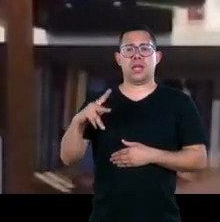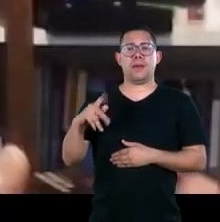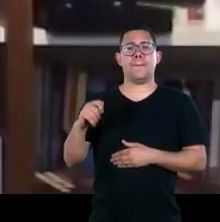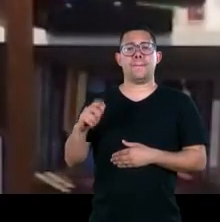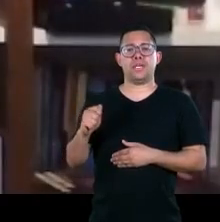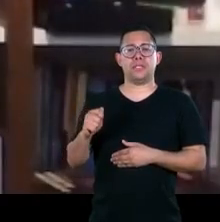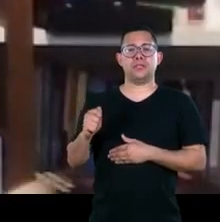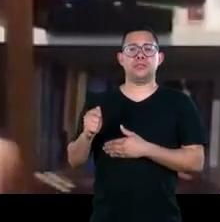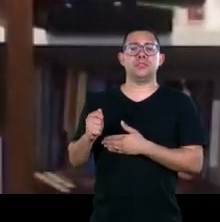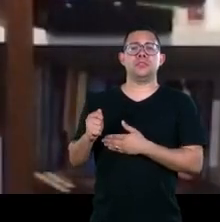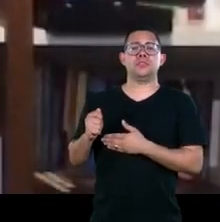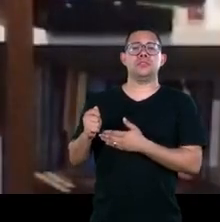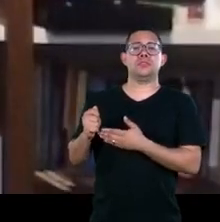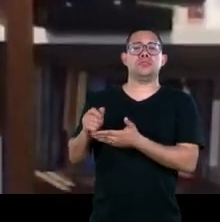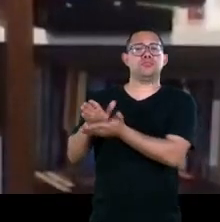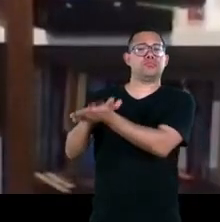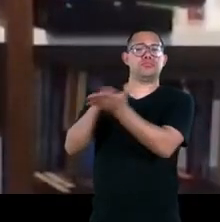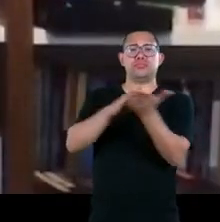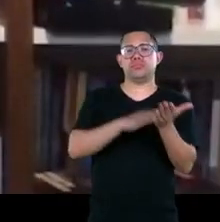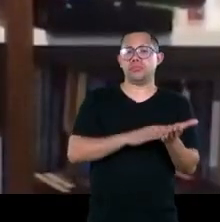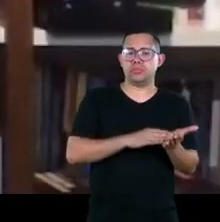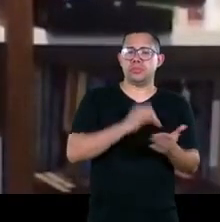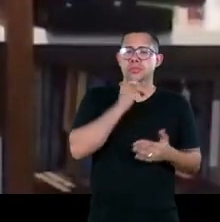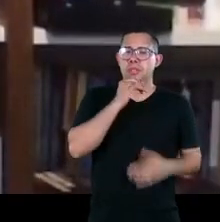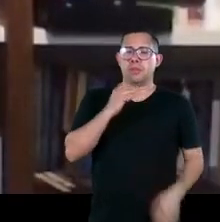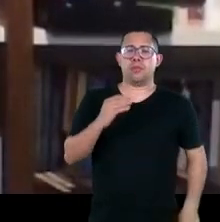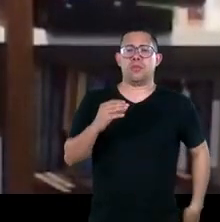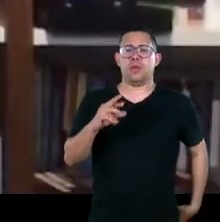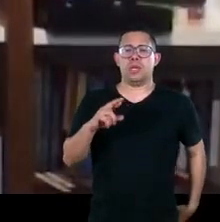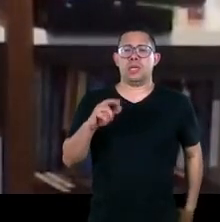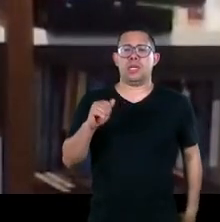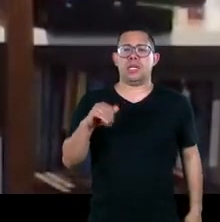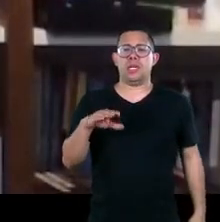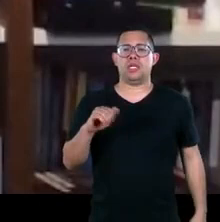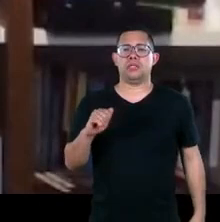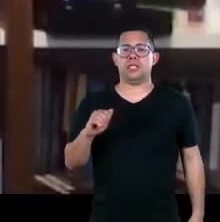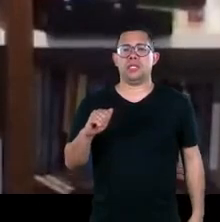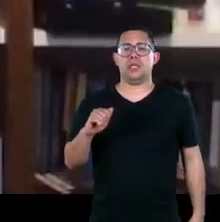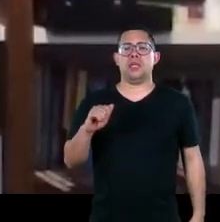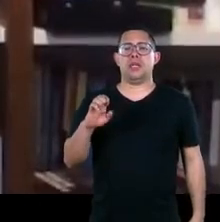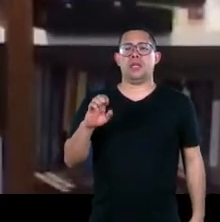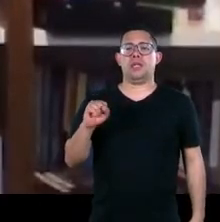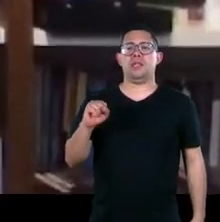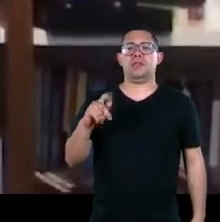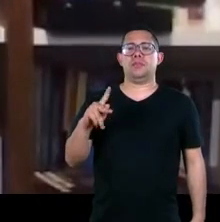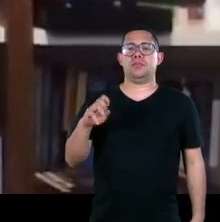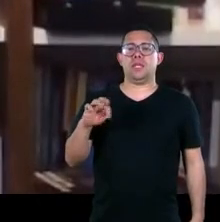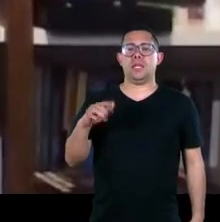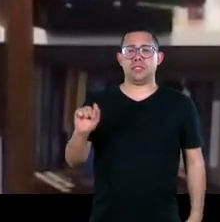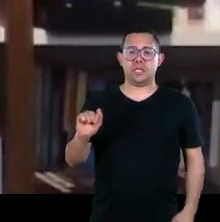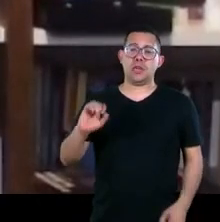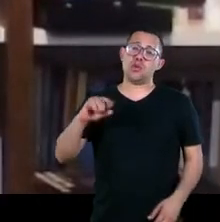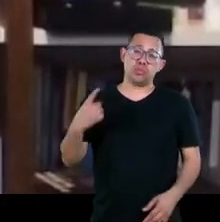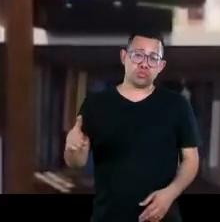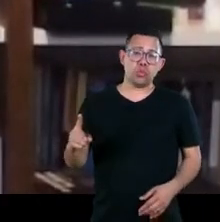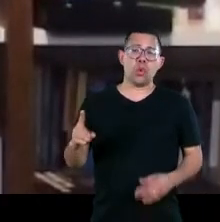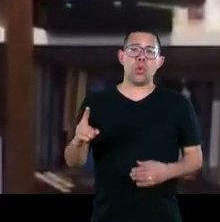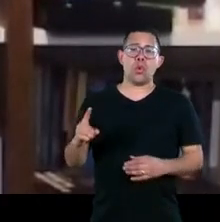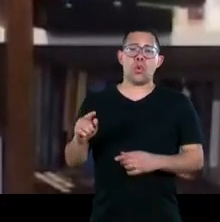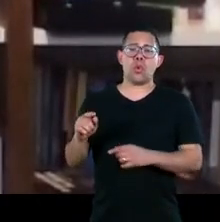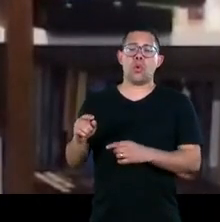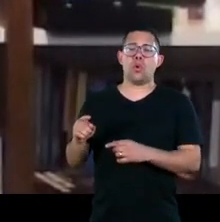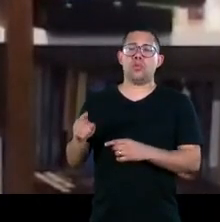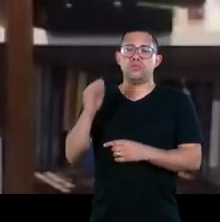seja para criança esperança seja para combate à fome seja o que for as pessoas que